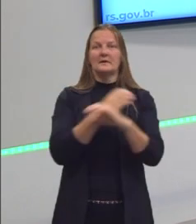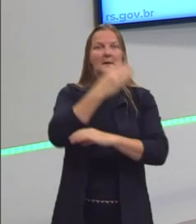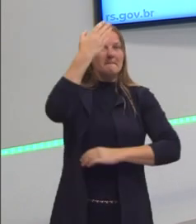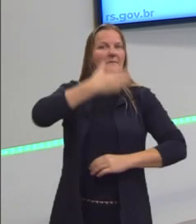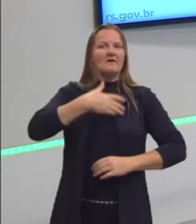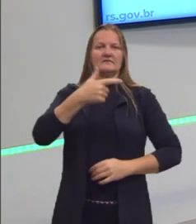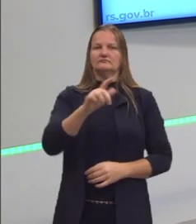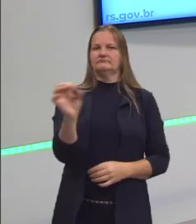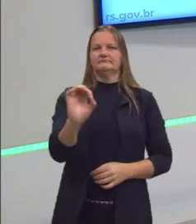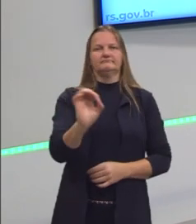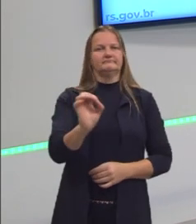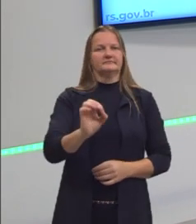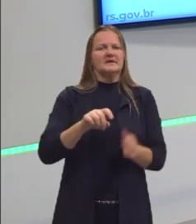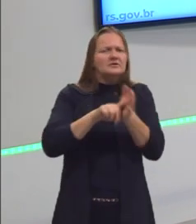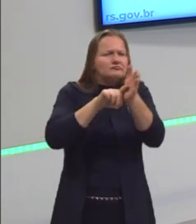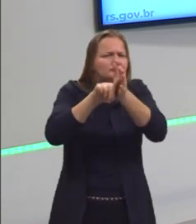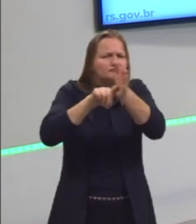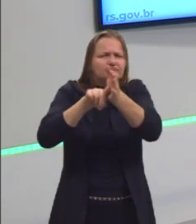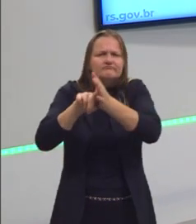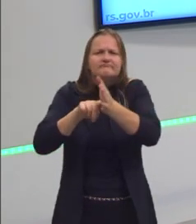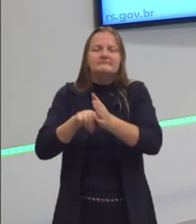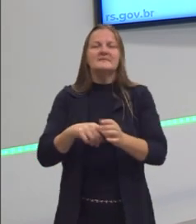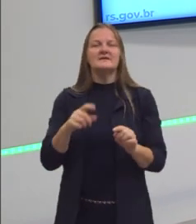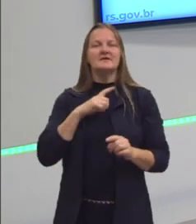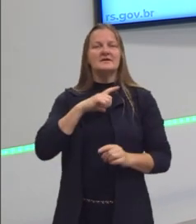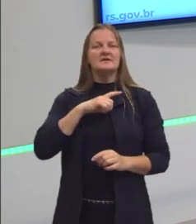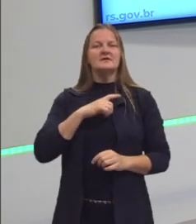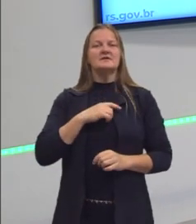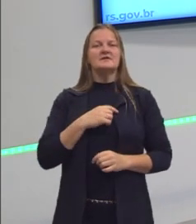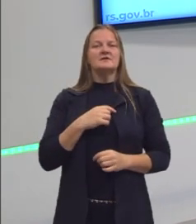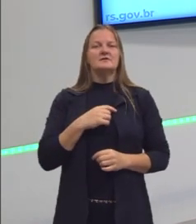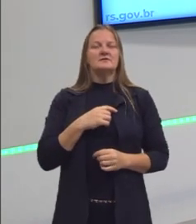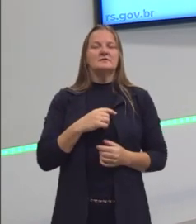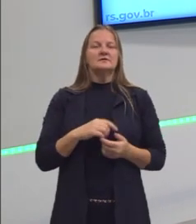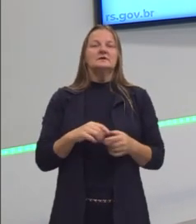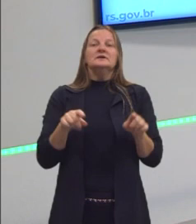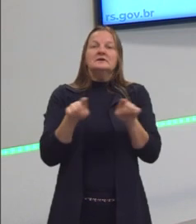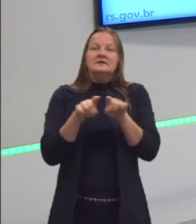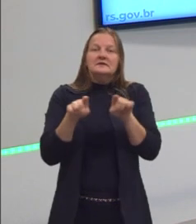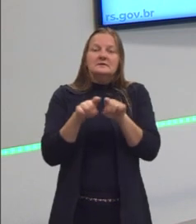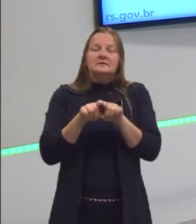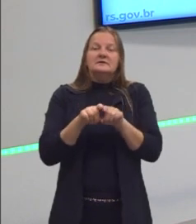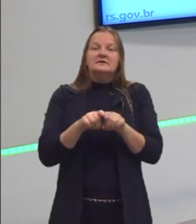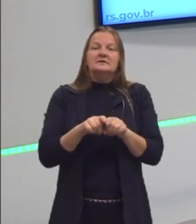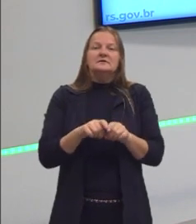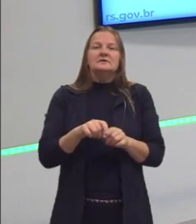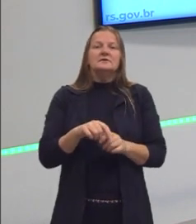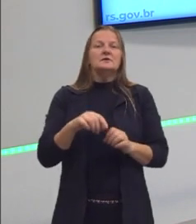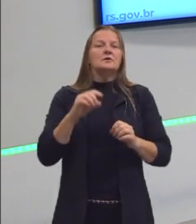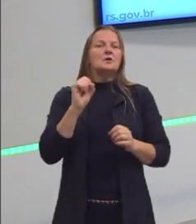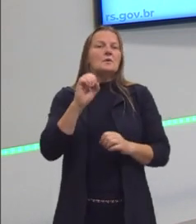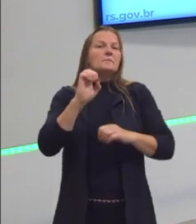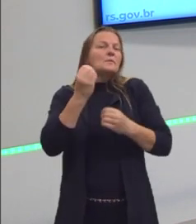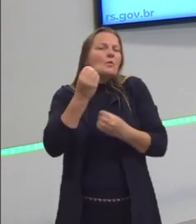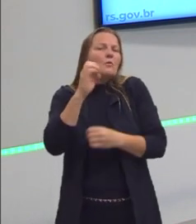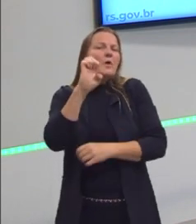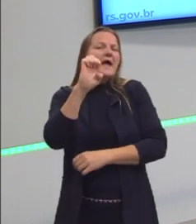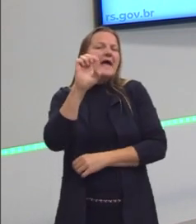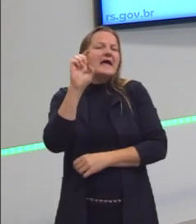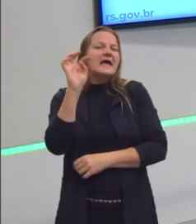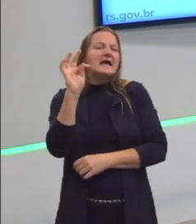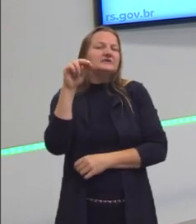comprovado. Segue essa discussão. E, além da datação, tem uma questão da origem étnica desses povos